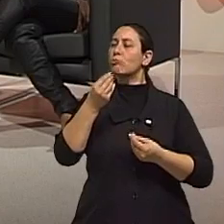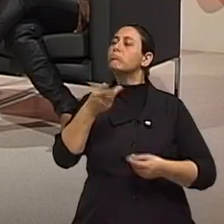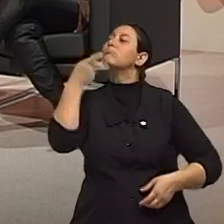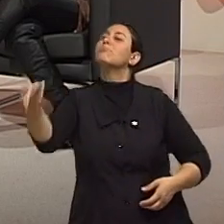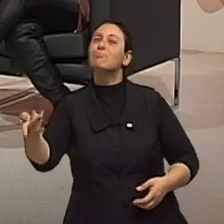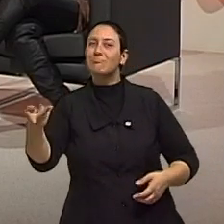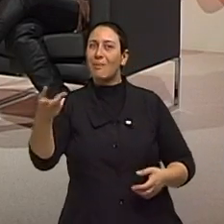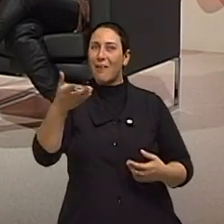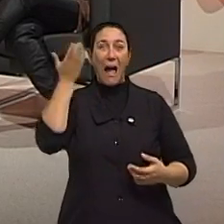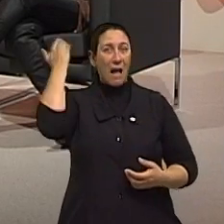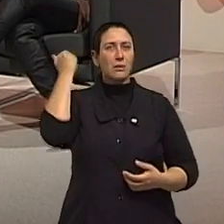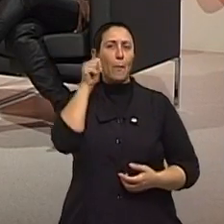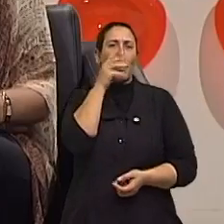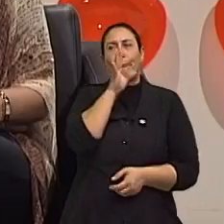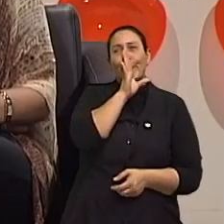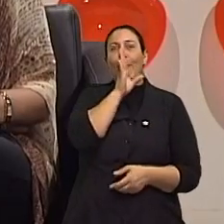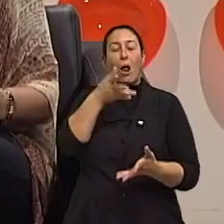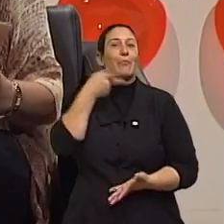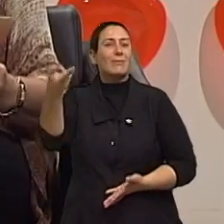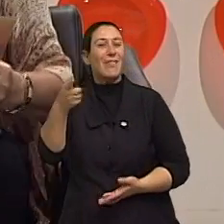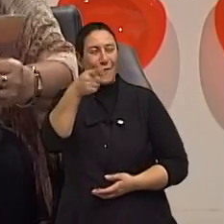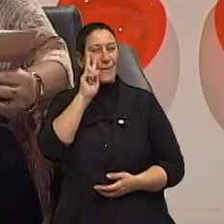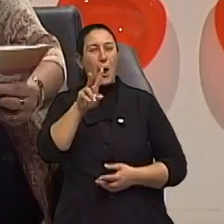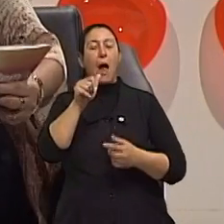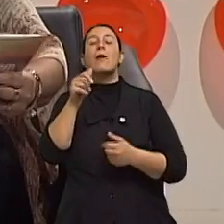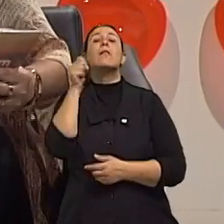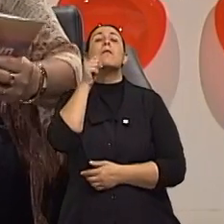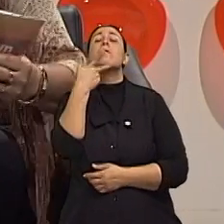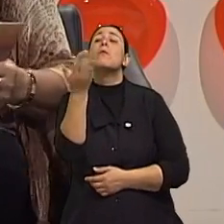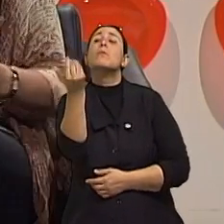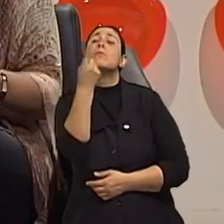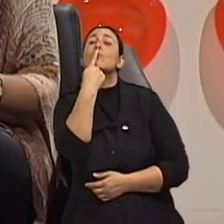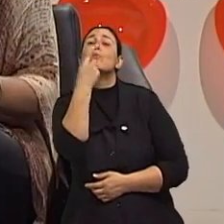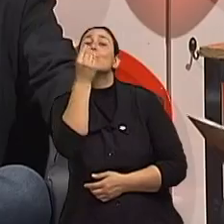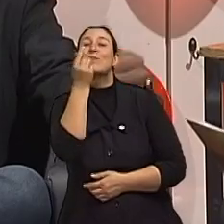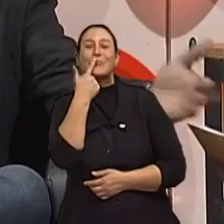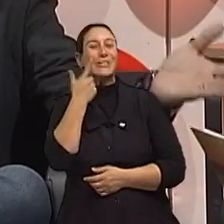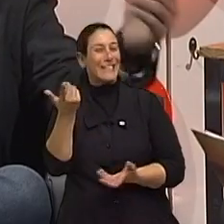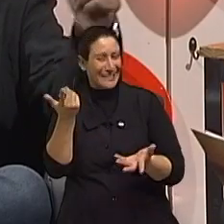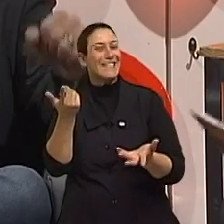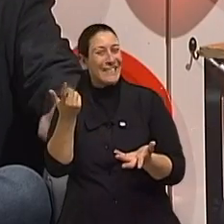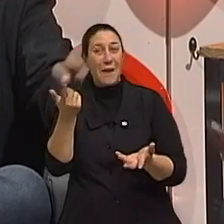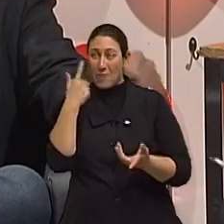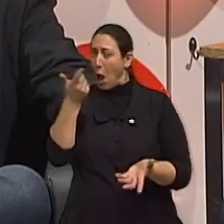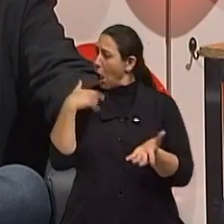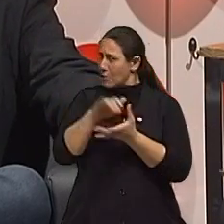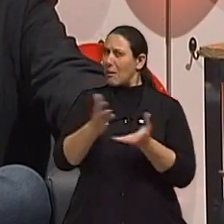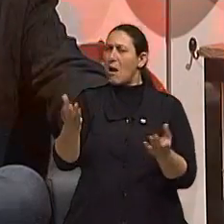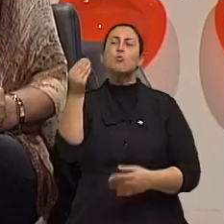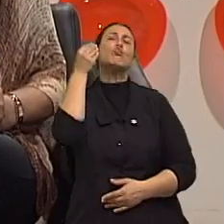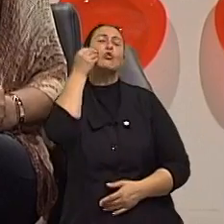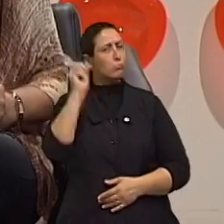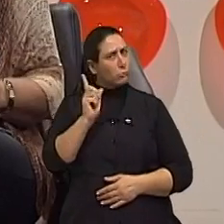aqui também. Viu agora no finalzinho? Ele beijou aqui, ela disse, beijou aqui. É na boca, né? Somos casados, inclusive. Vão beijar na